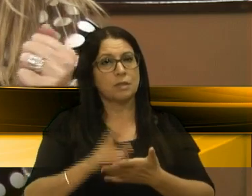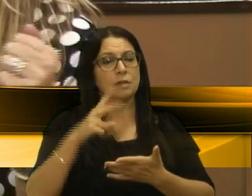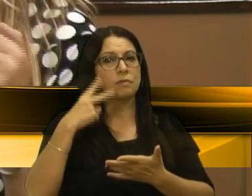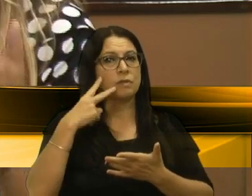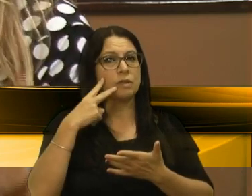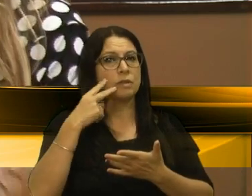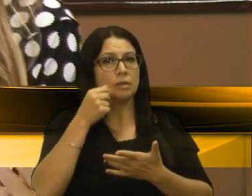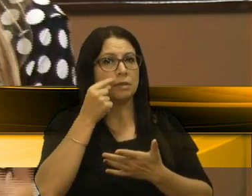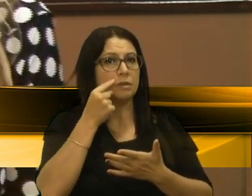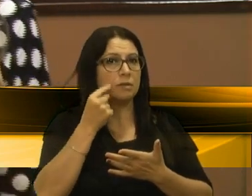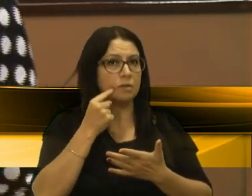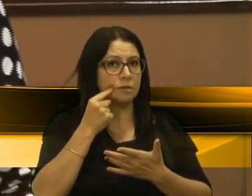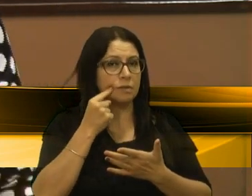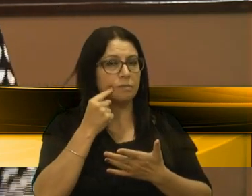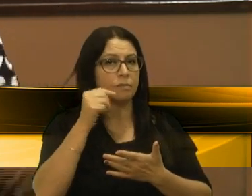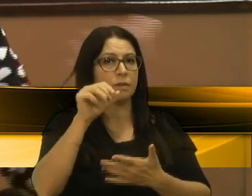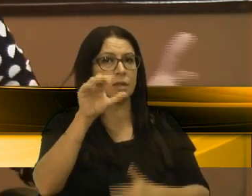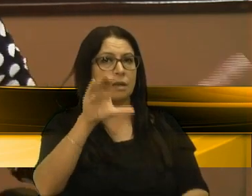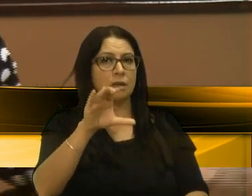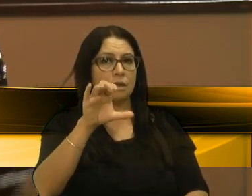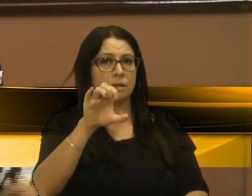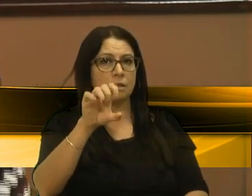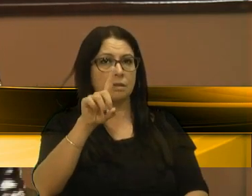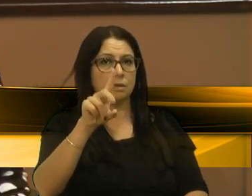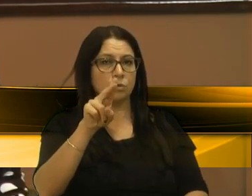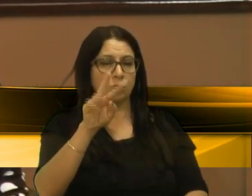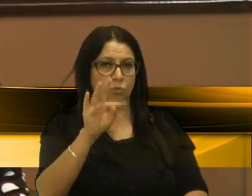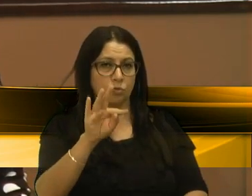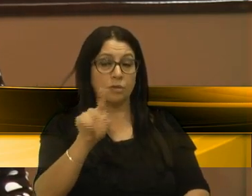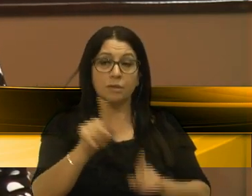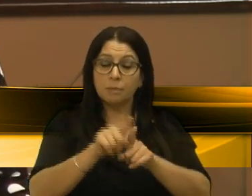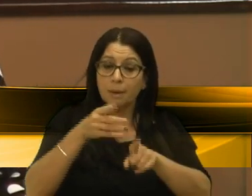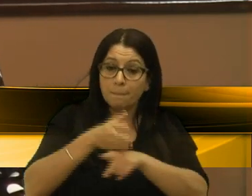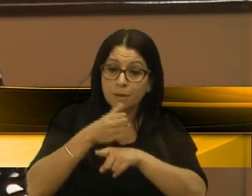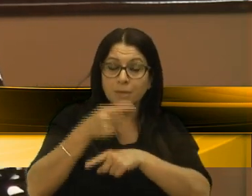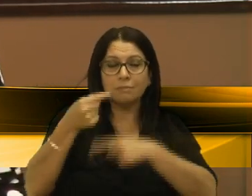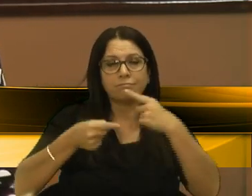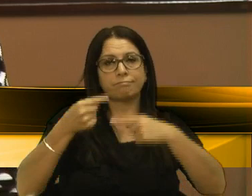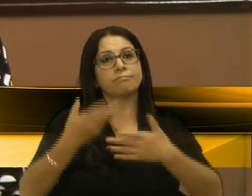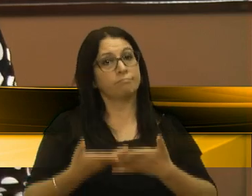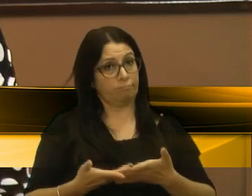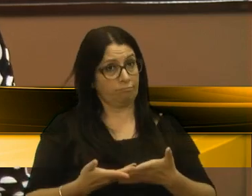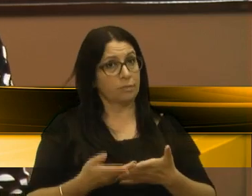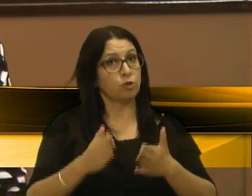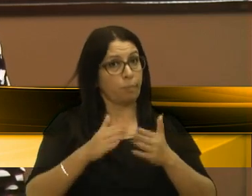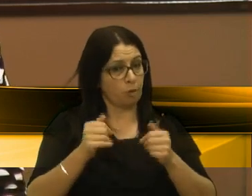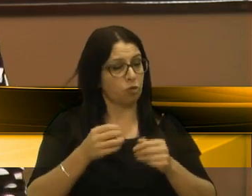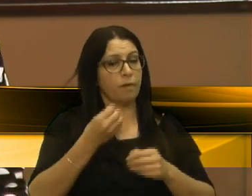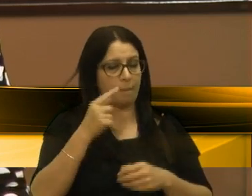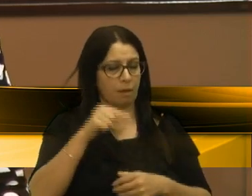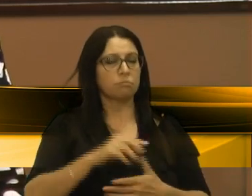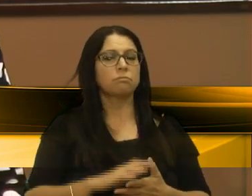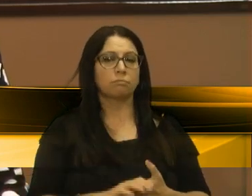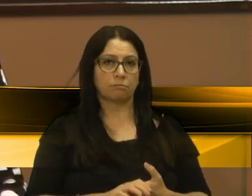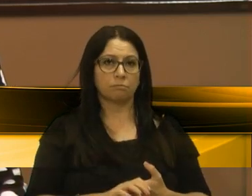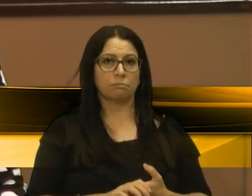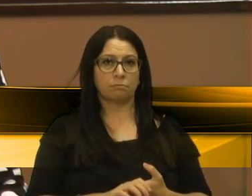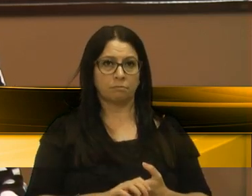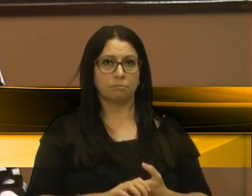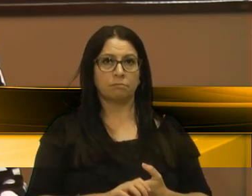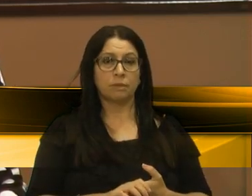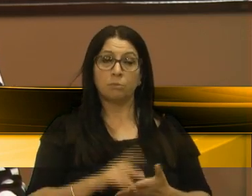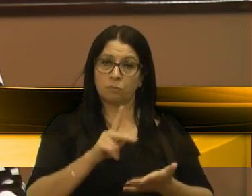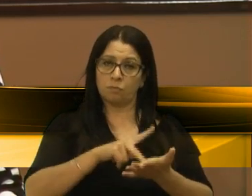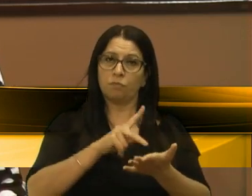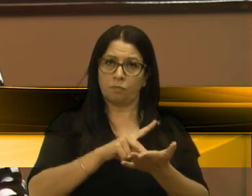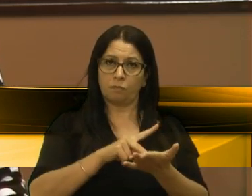Petri, a Sedut tem que também participar desse debate. Então, eu acho que o pedido vem bem, porque a gente, de